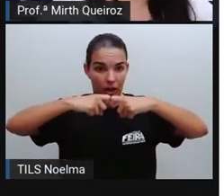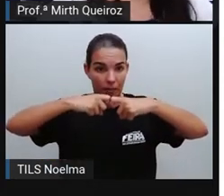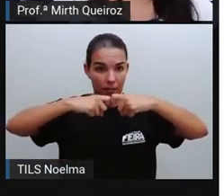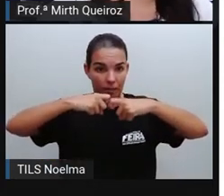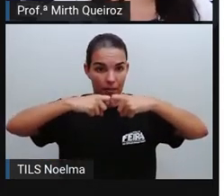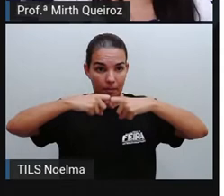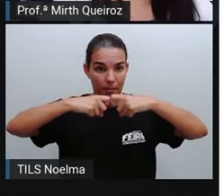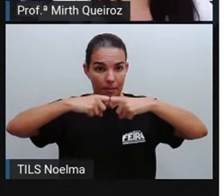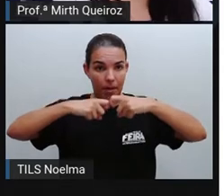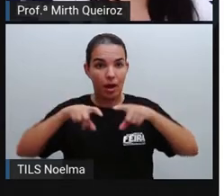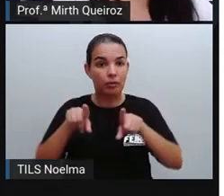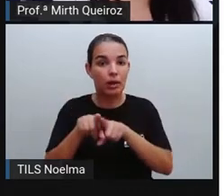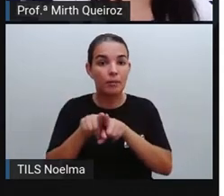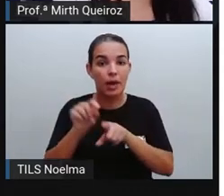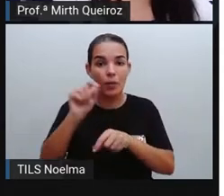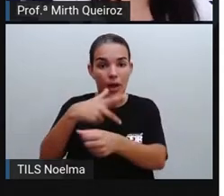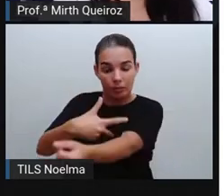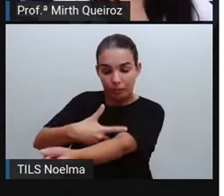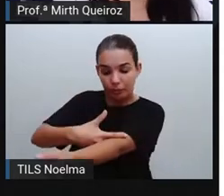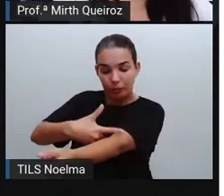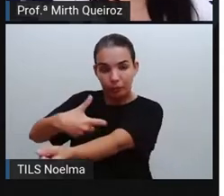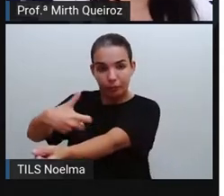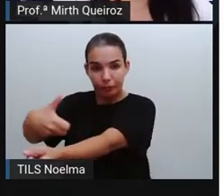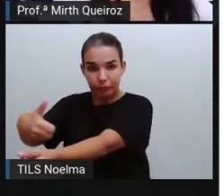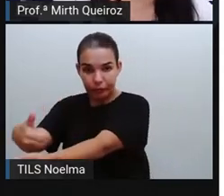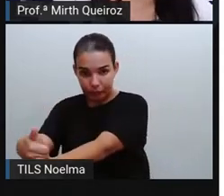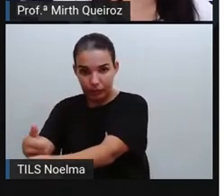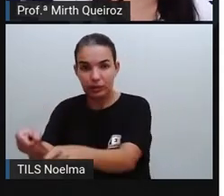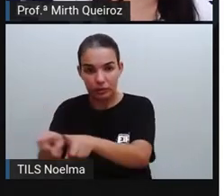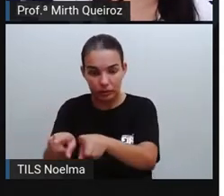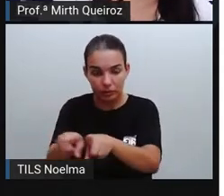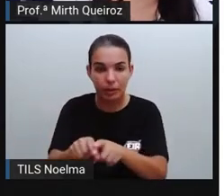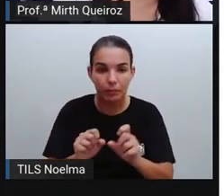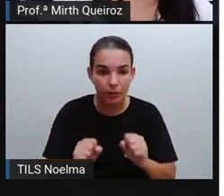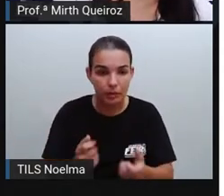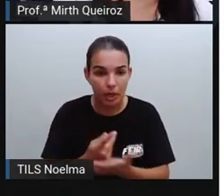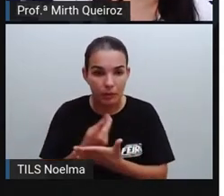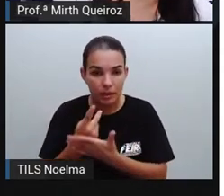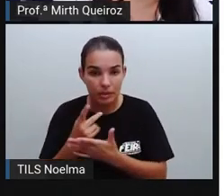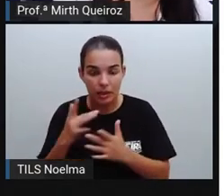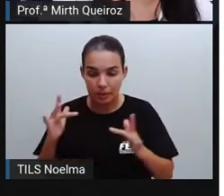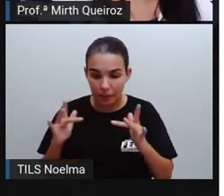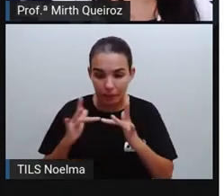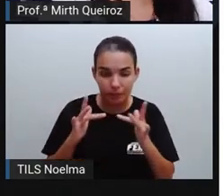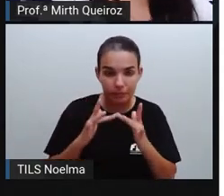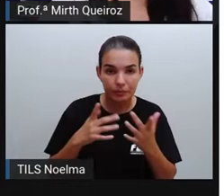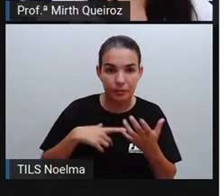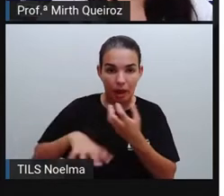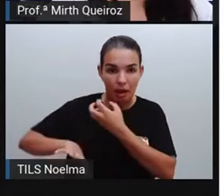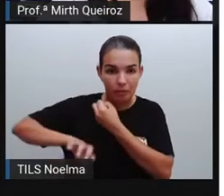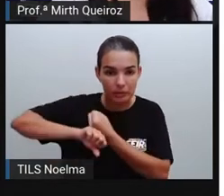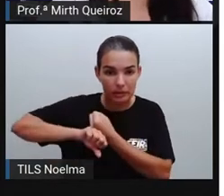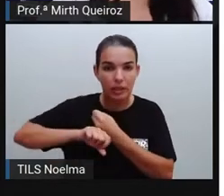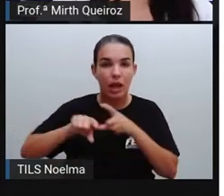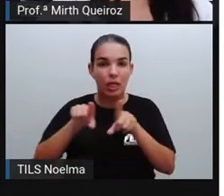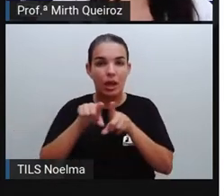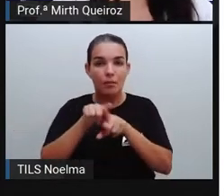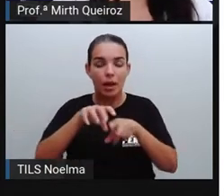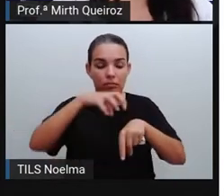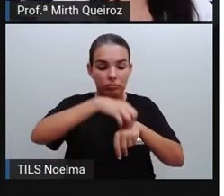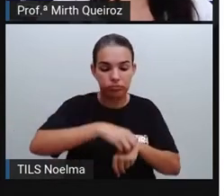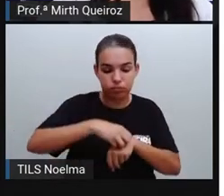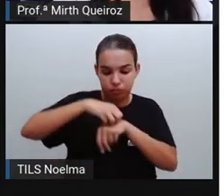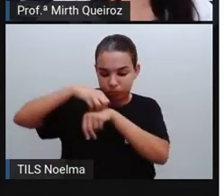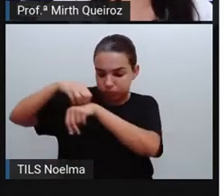anal, transfusão ou doação de sanguínea também pode acontecer a contaminação. Transplante de órgão, sendo que